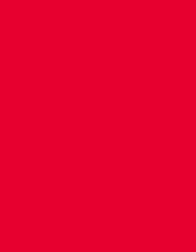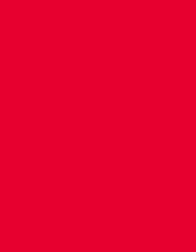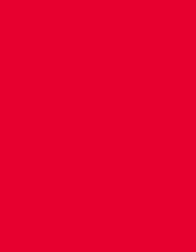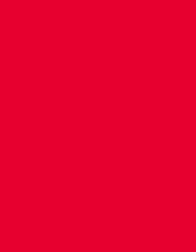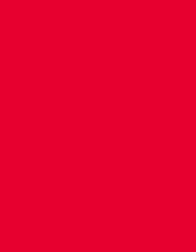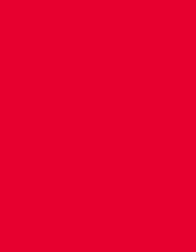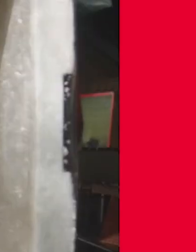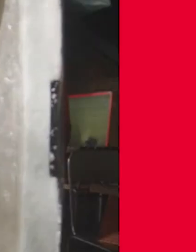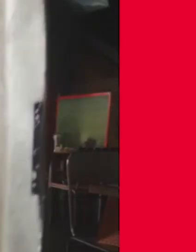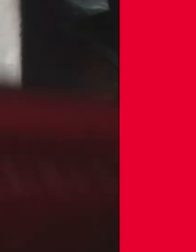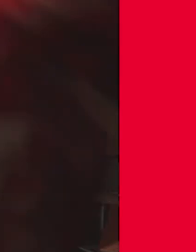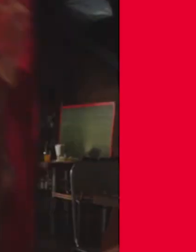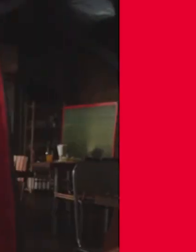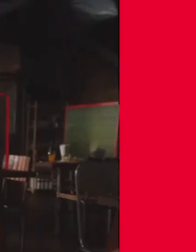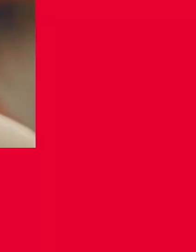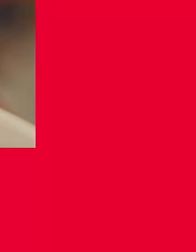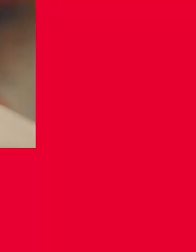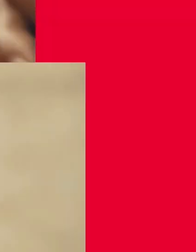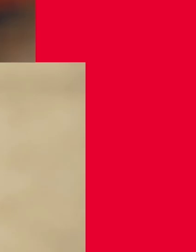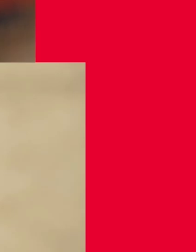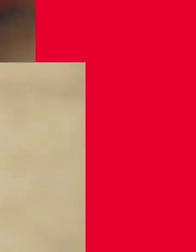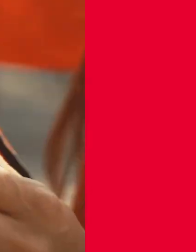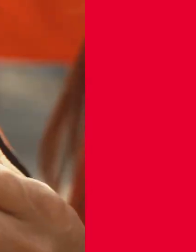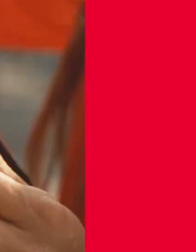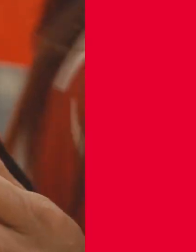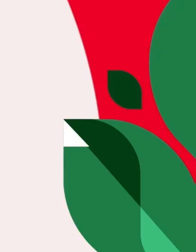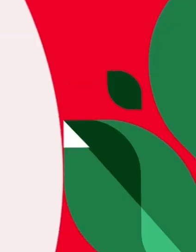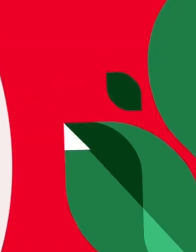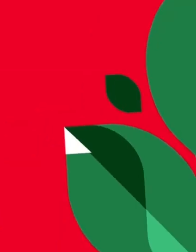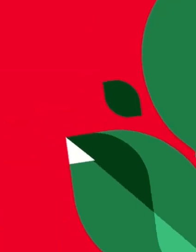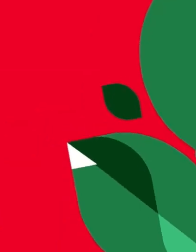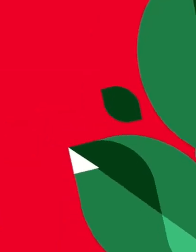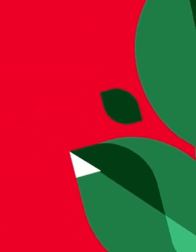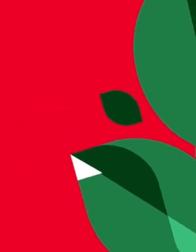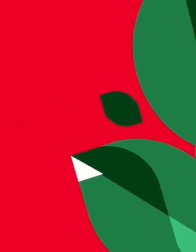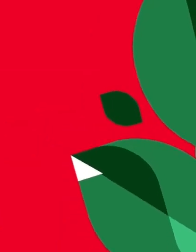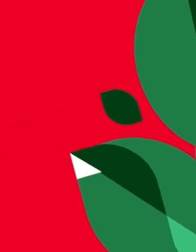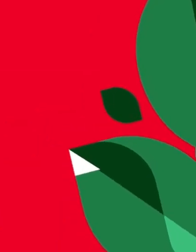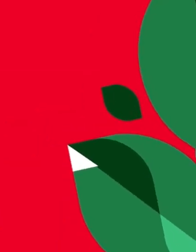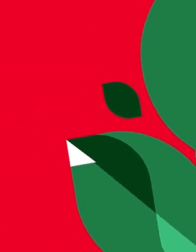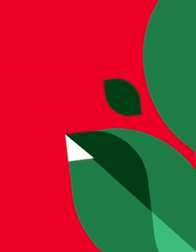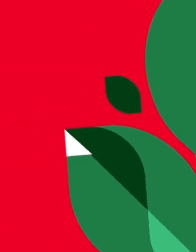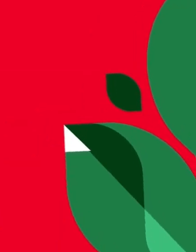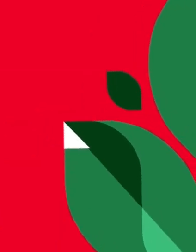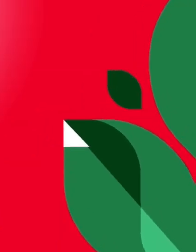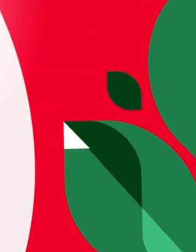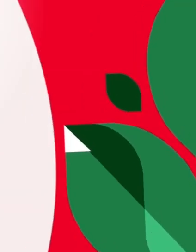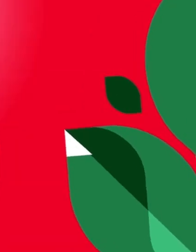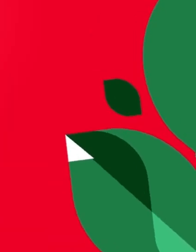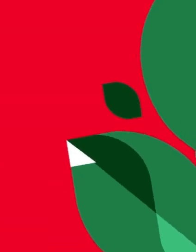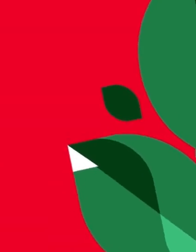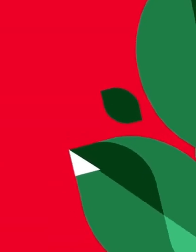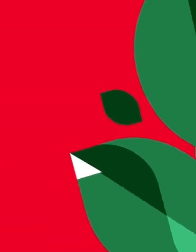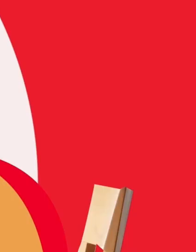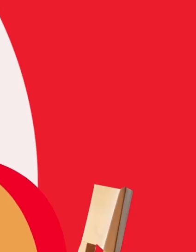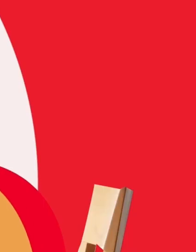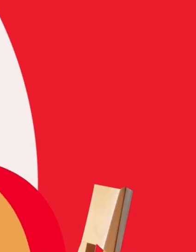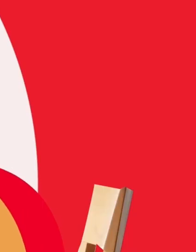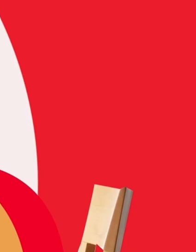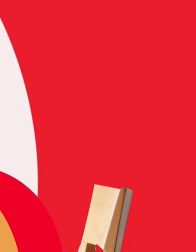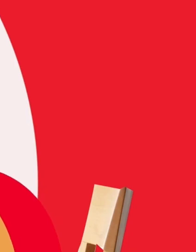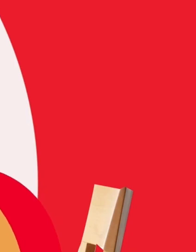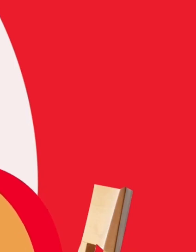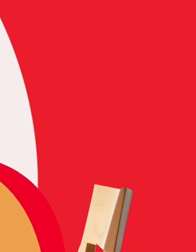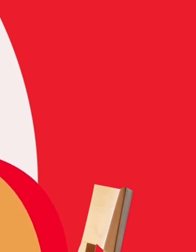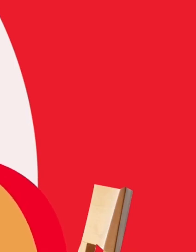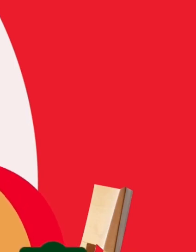aprender a se reinventar É transformar bag velha em esperança Em capa de caderno de criança E energia Em sacolas de mercado E ainda